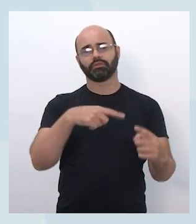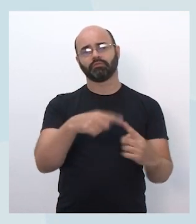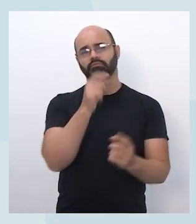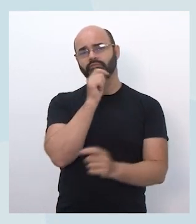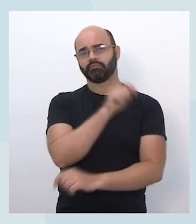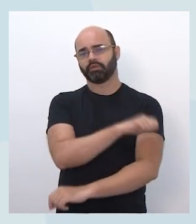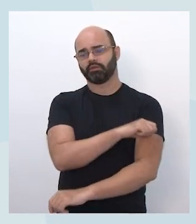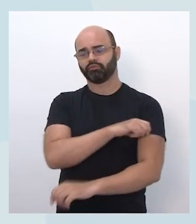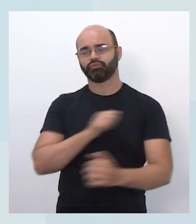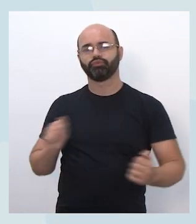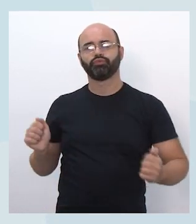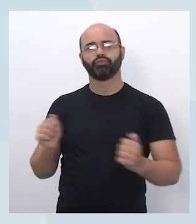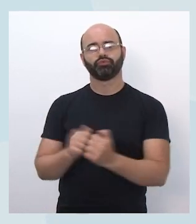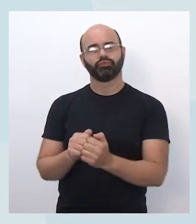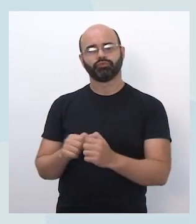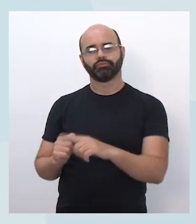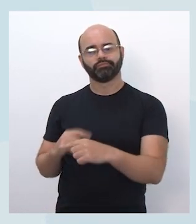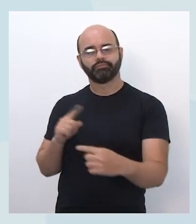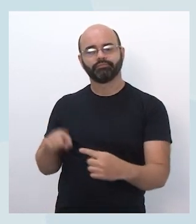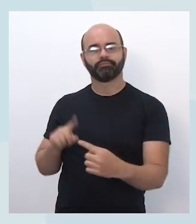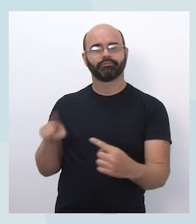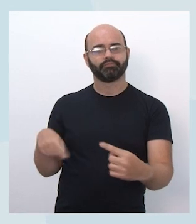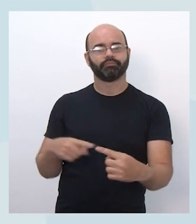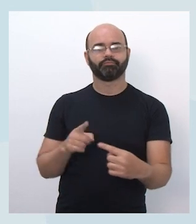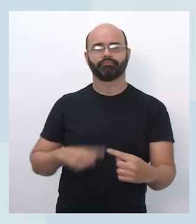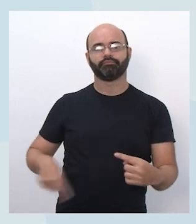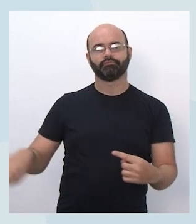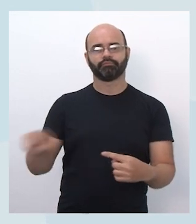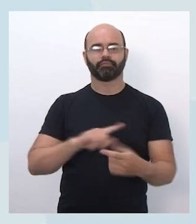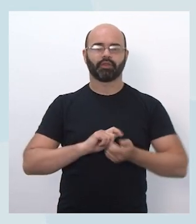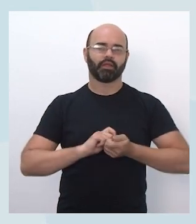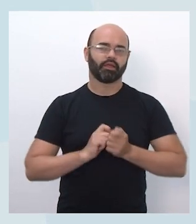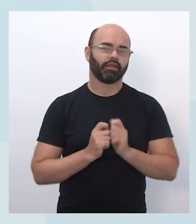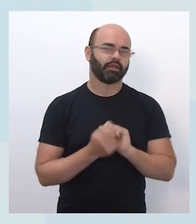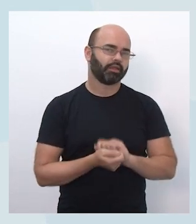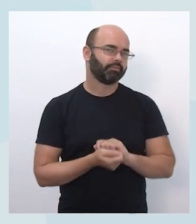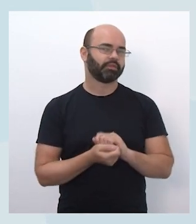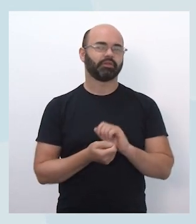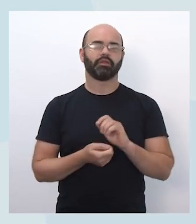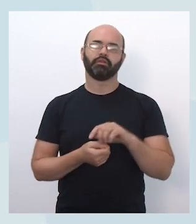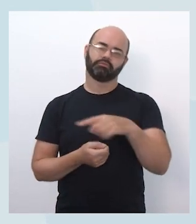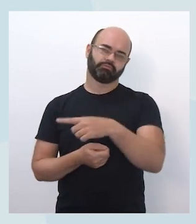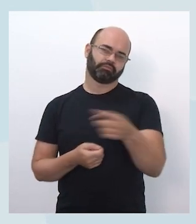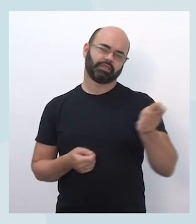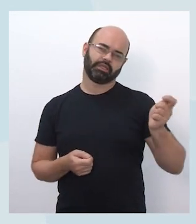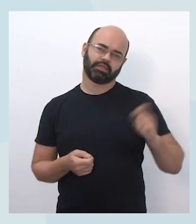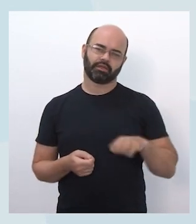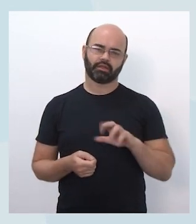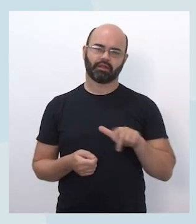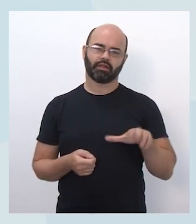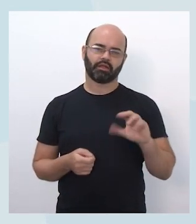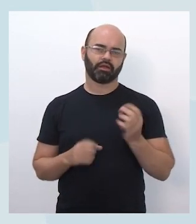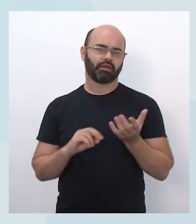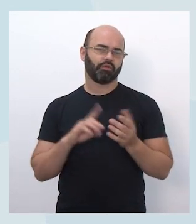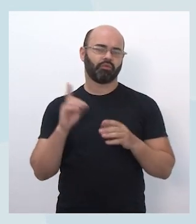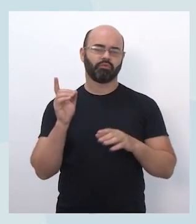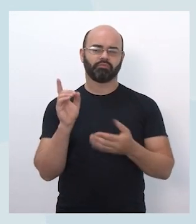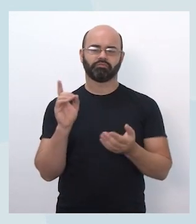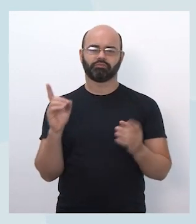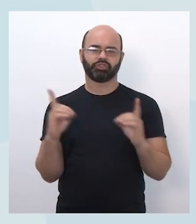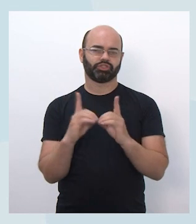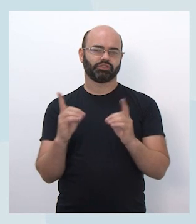estudantes, mas, e que vão poder ser adaptados por vocês, obviamente, como qualquer outro material didático,